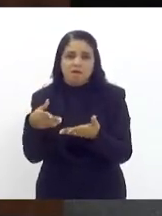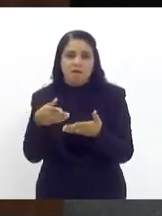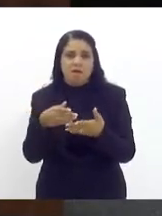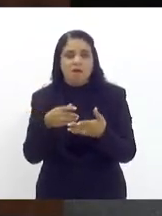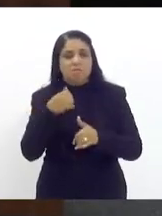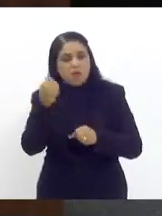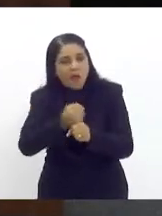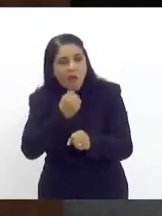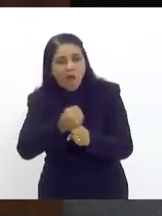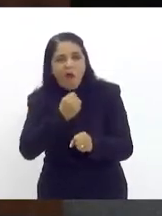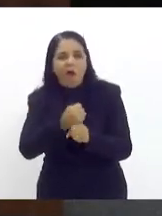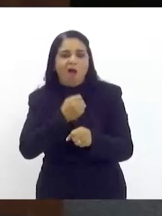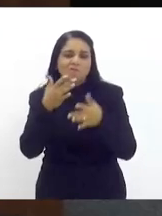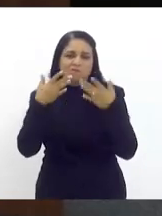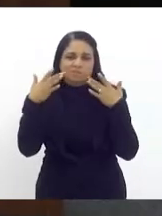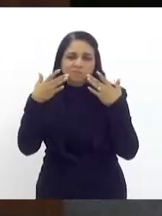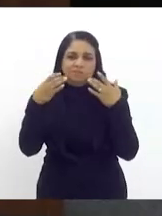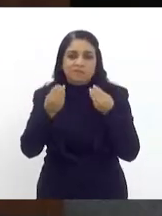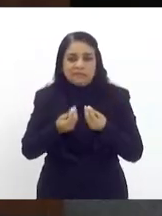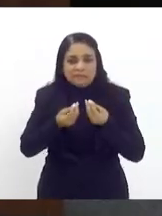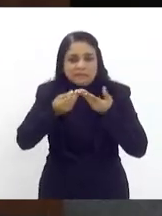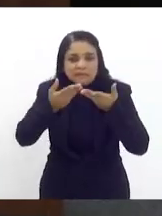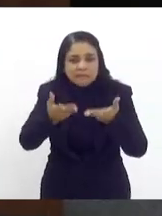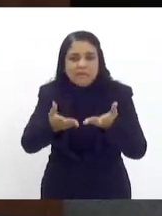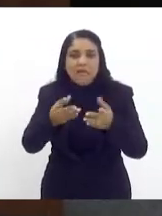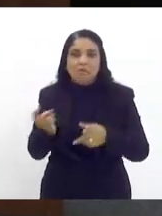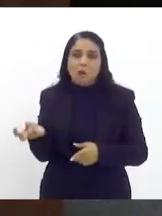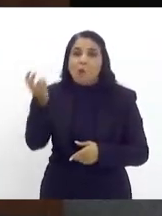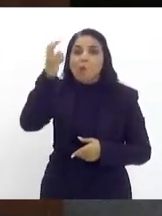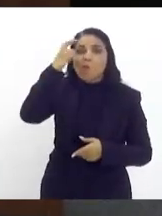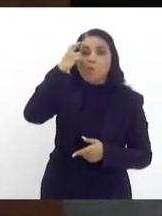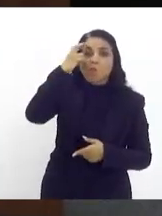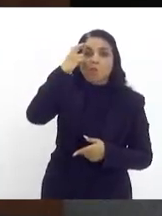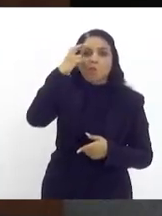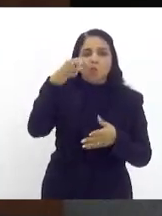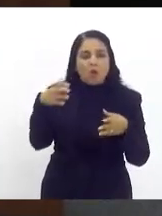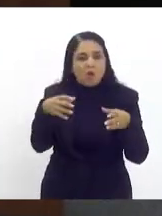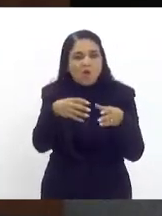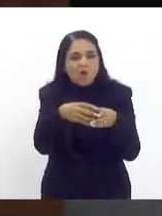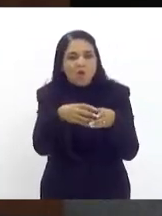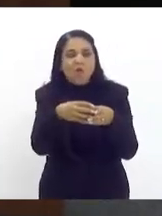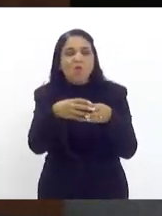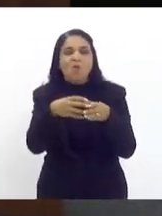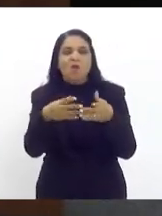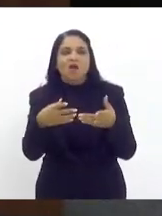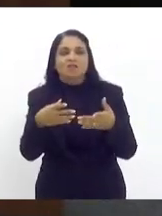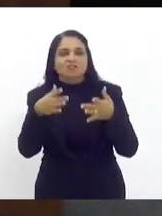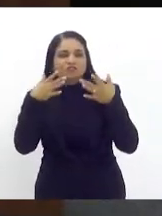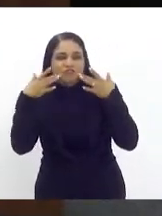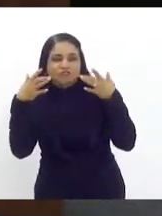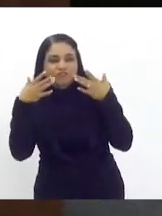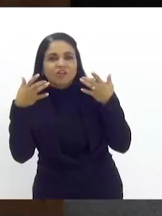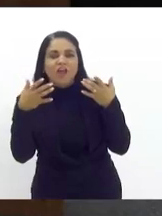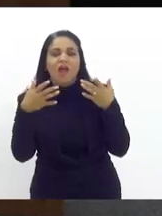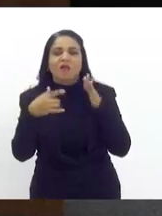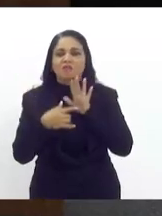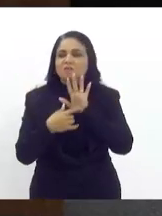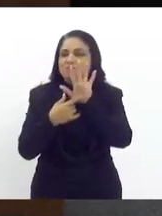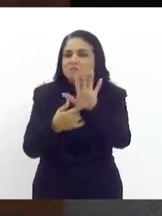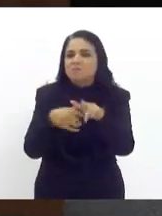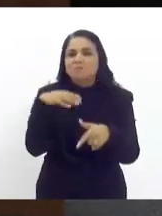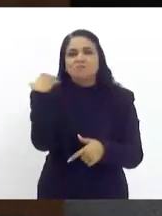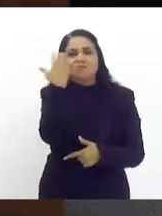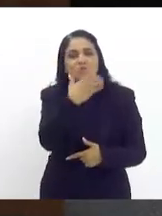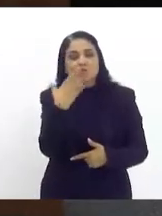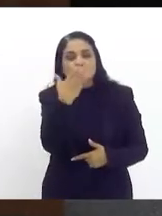novamente esse espaço para os coletivos fazedores culturais, para os coletivos de dramaturgia, de apresentação de música,